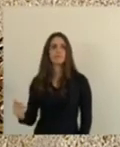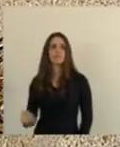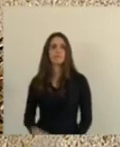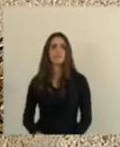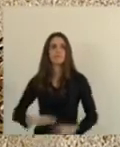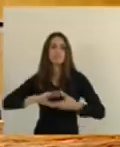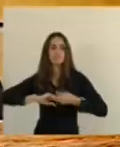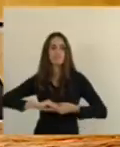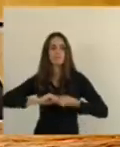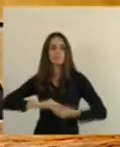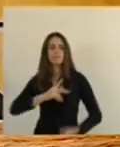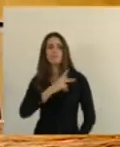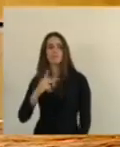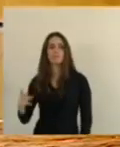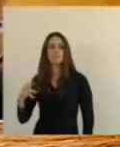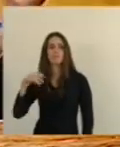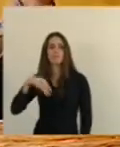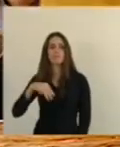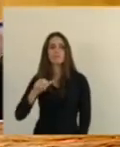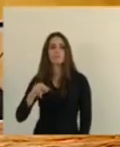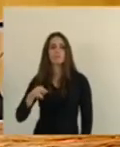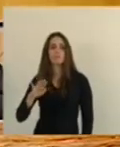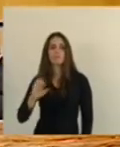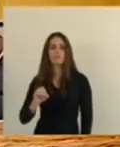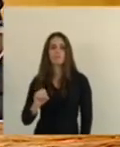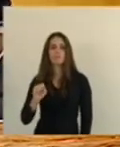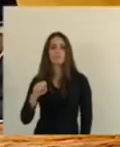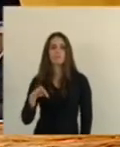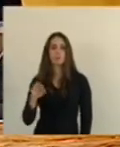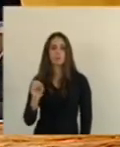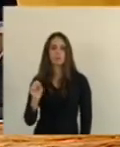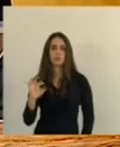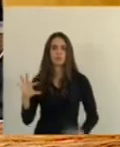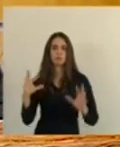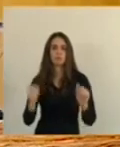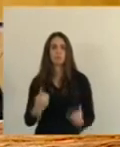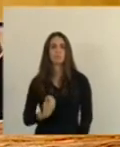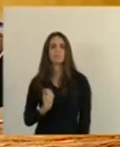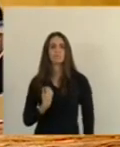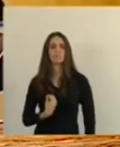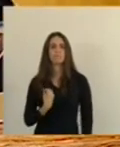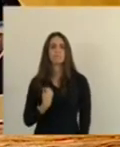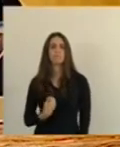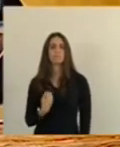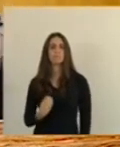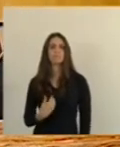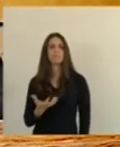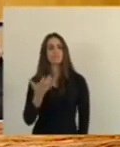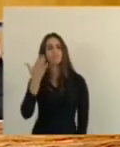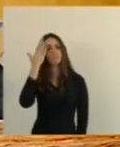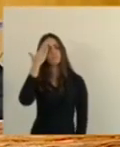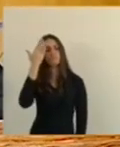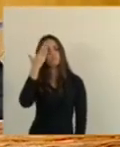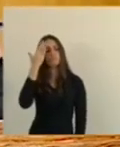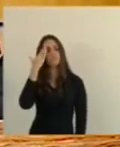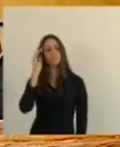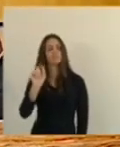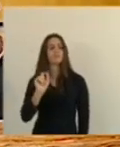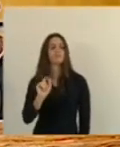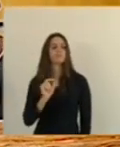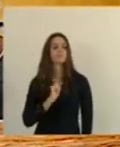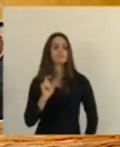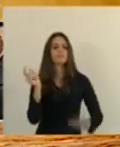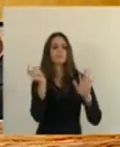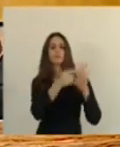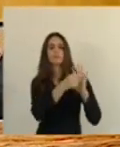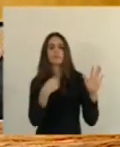Cumprimento aqui o nosso presidente Marcelo Santos, a todos os deputados presentes. Presidente, eu quero agradecer aqui, eu fiz